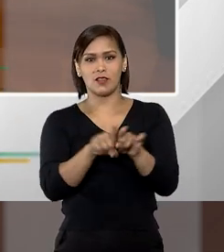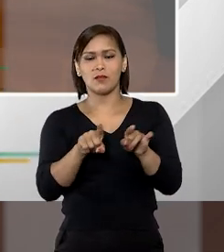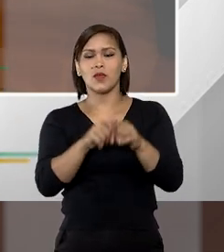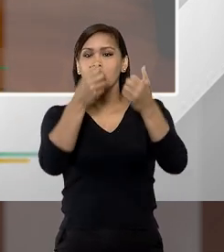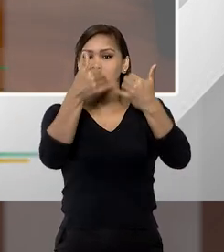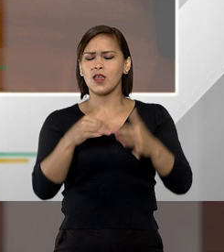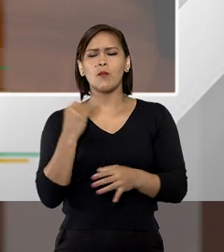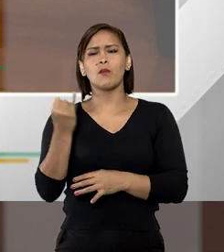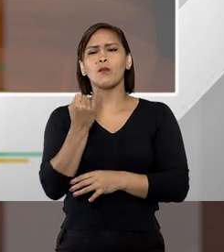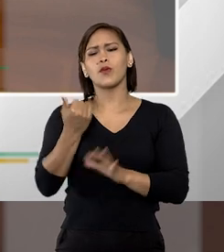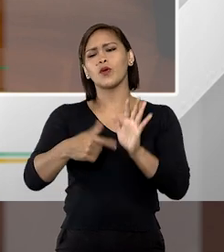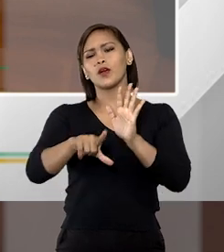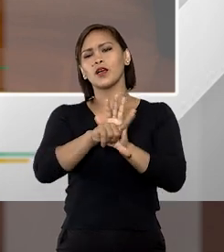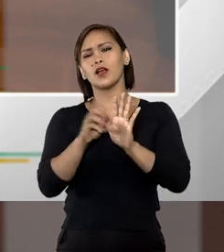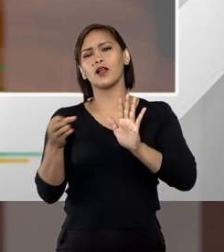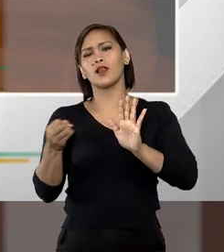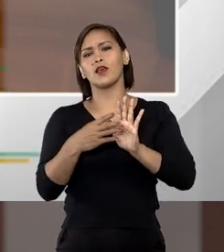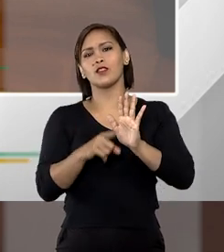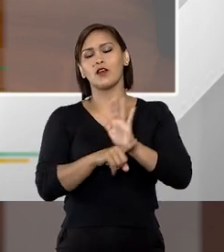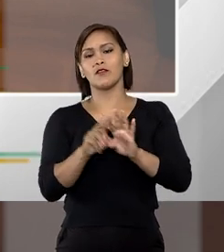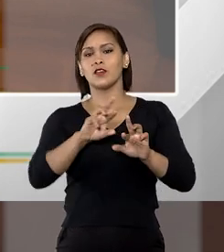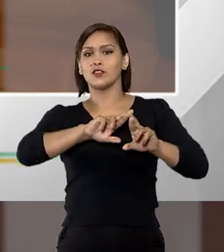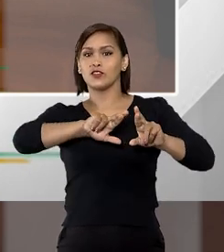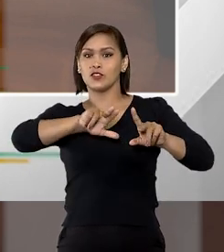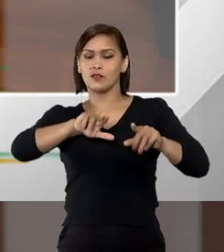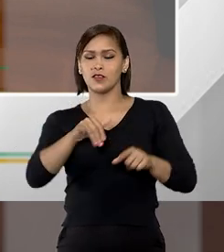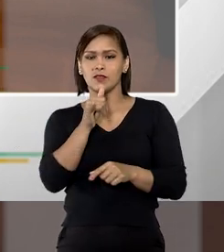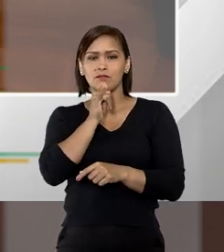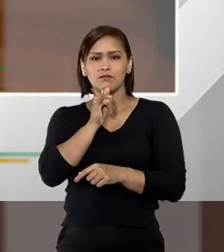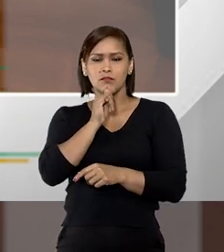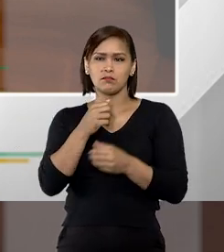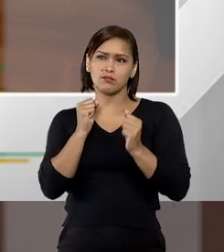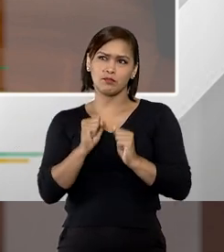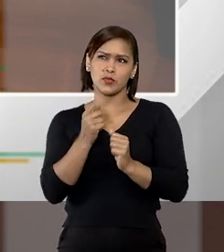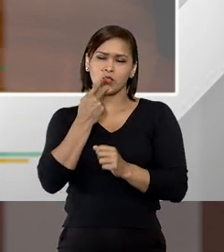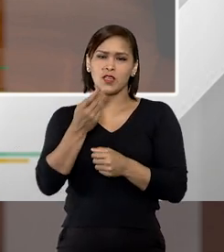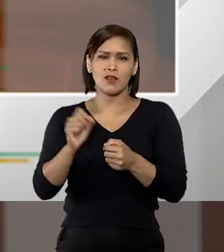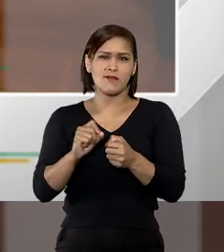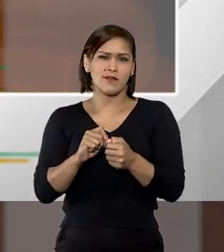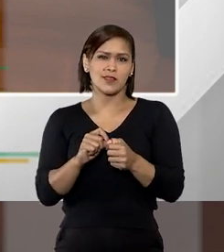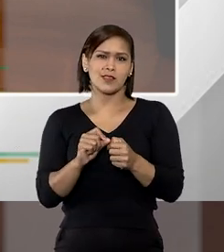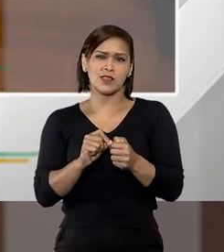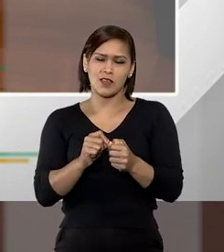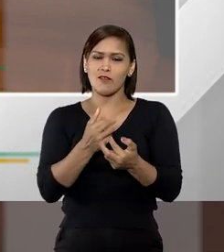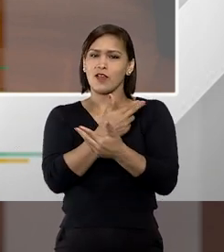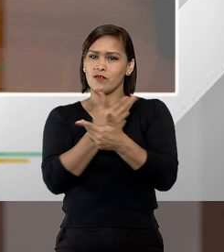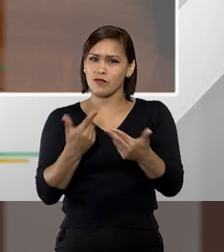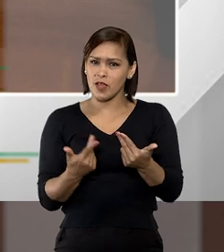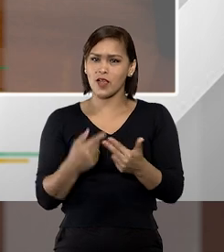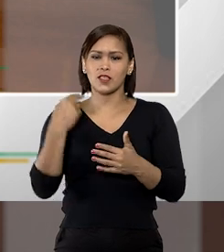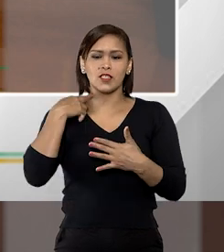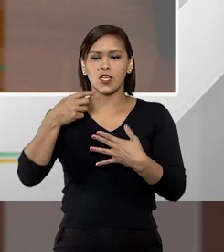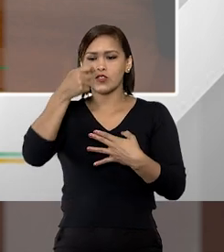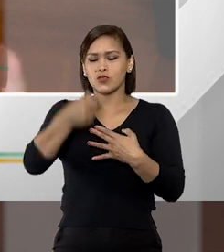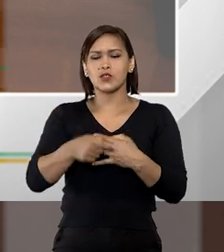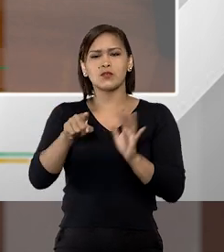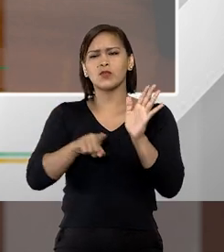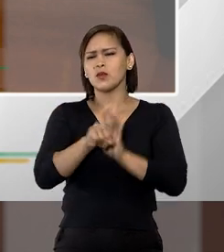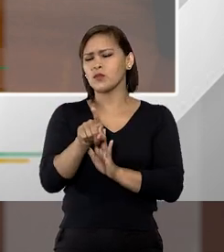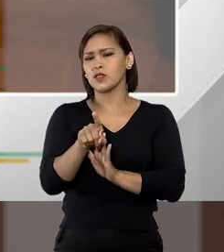acho importante dessa legislação é que diferentemente por exemplo que a gente poderia fazer e se faz muito em juízo uma pergunta